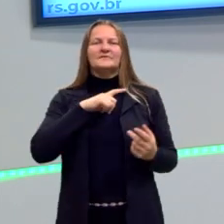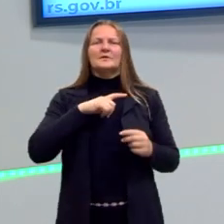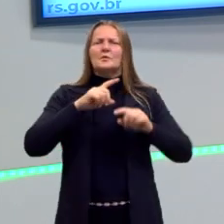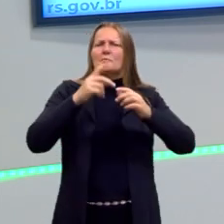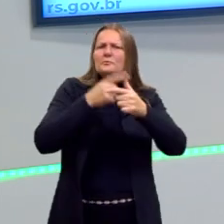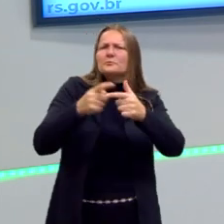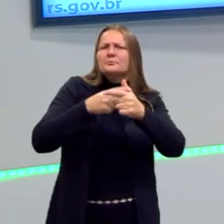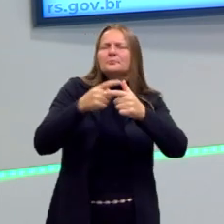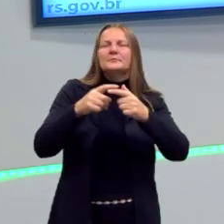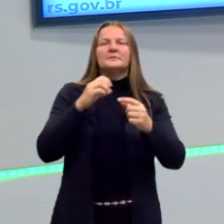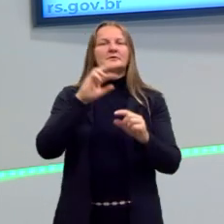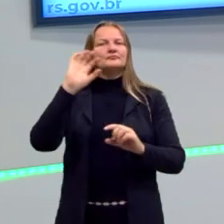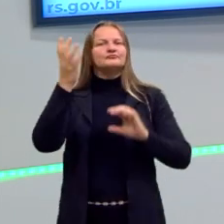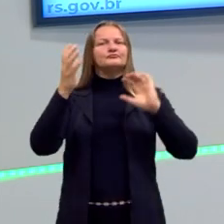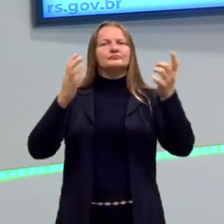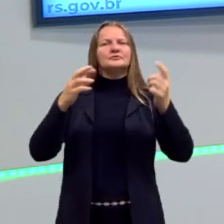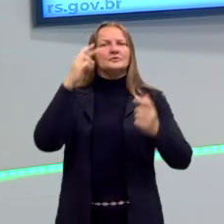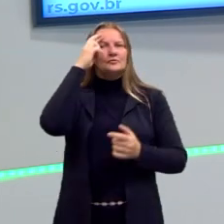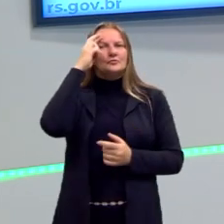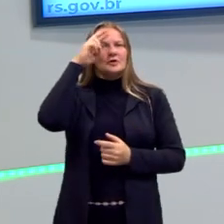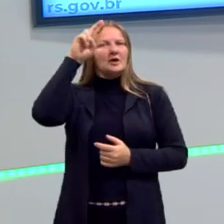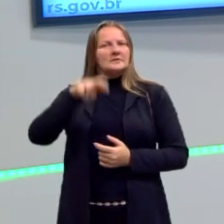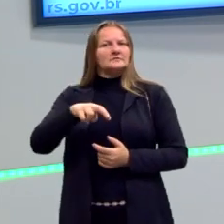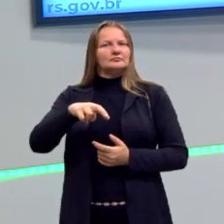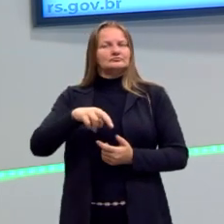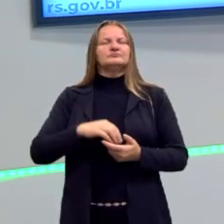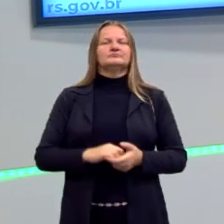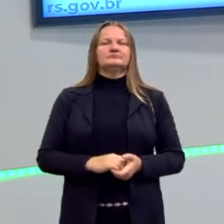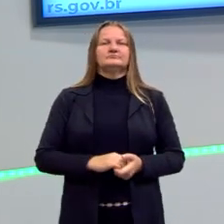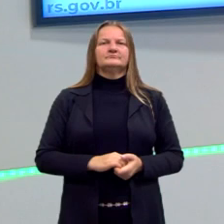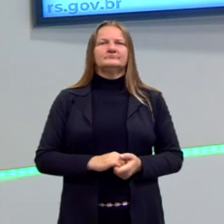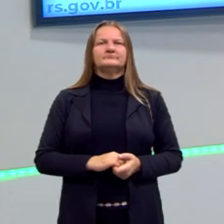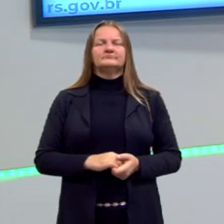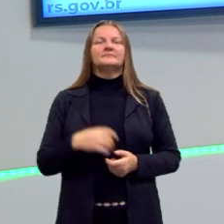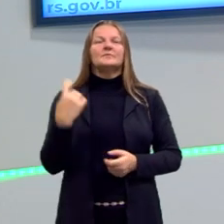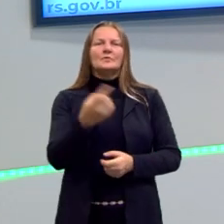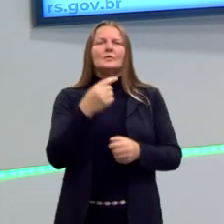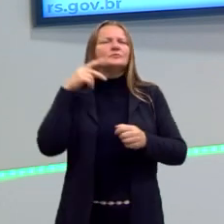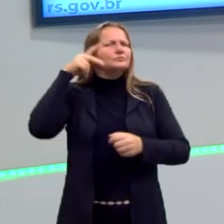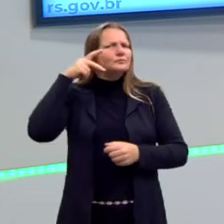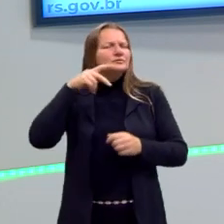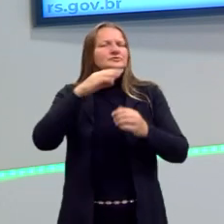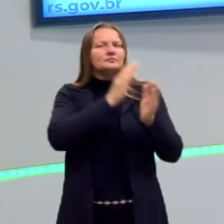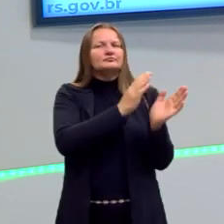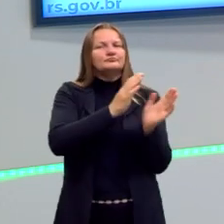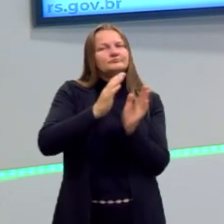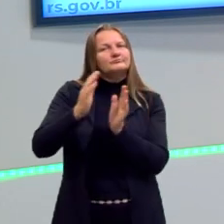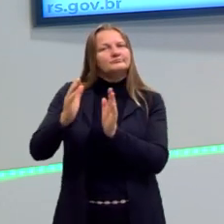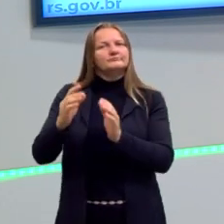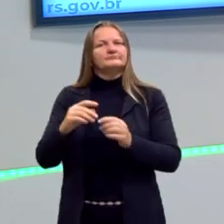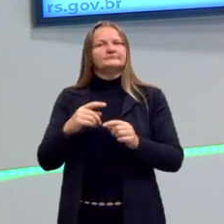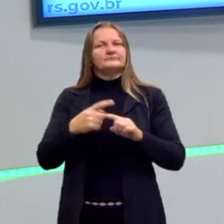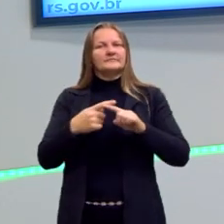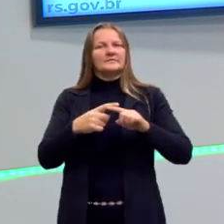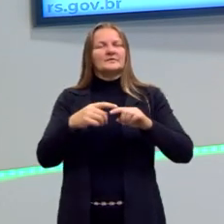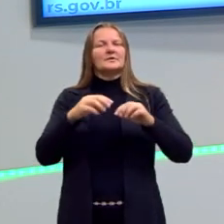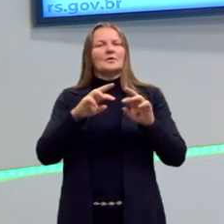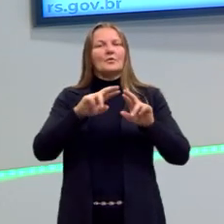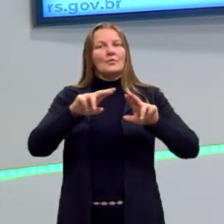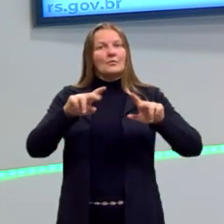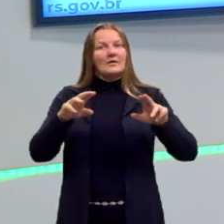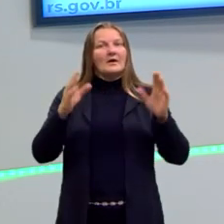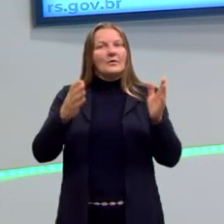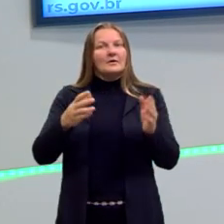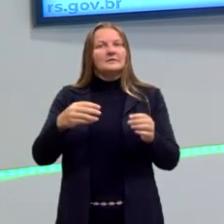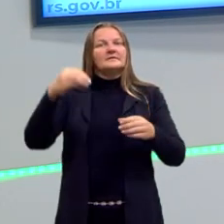problemas serem resolvidos por meio da razão. Nós já vimos a política nos outros estágios, então